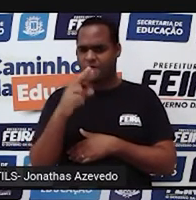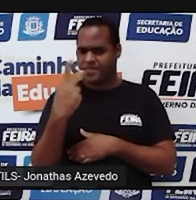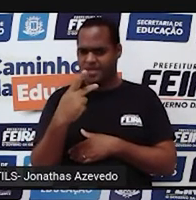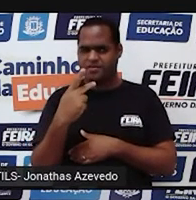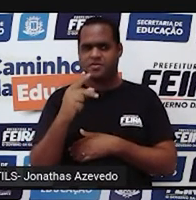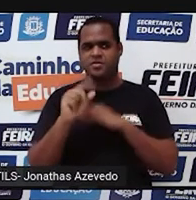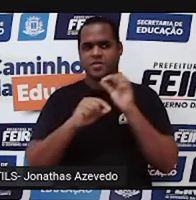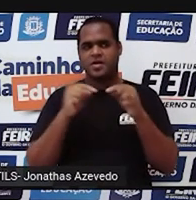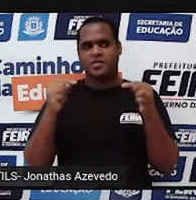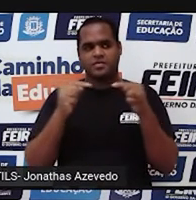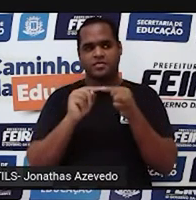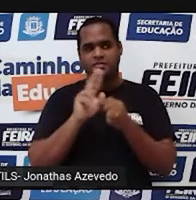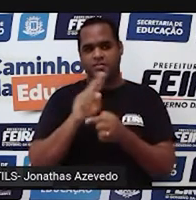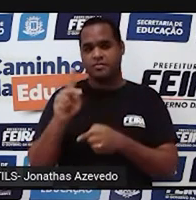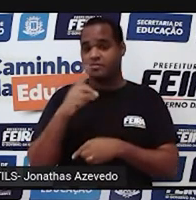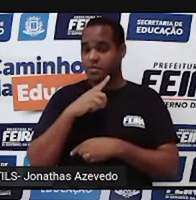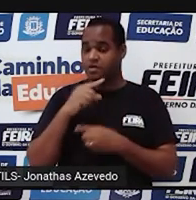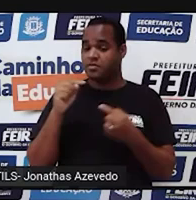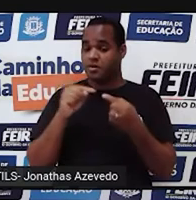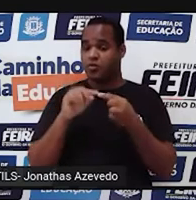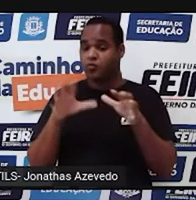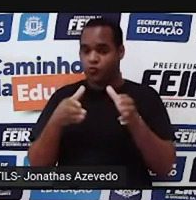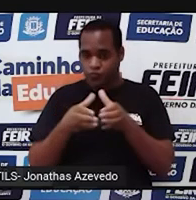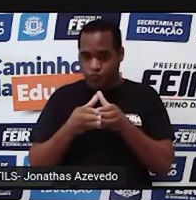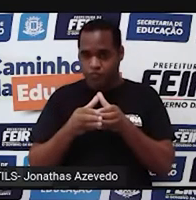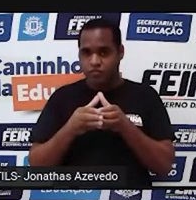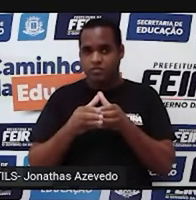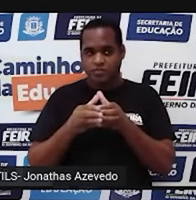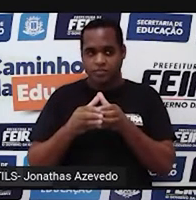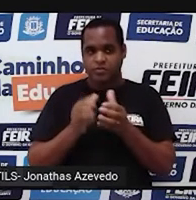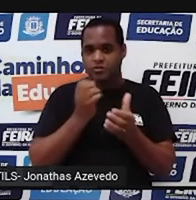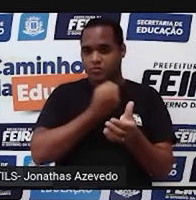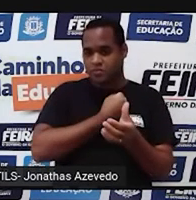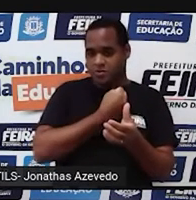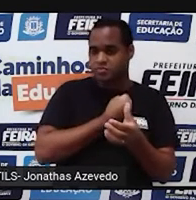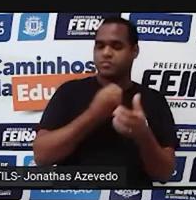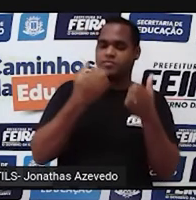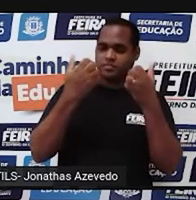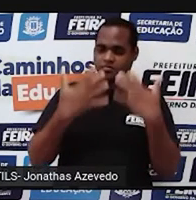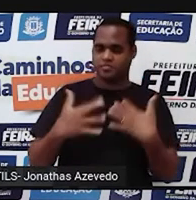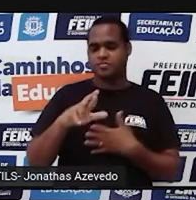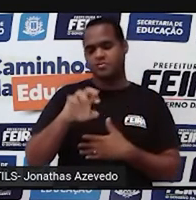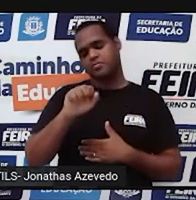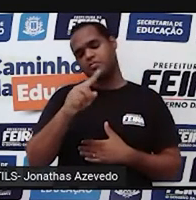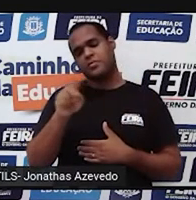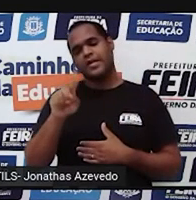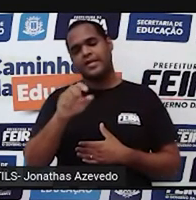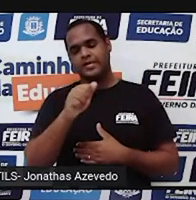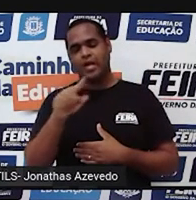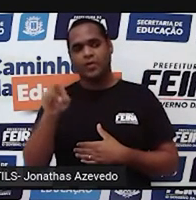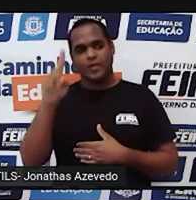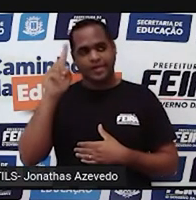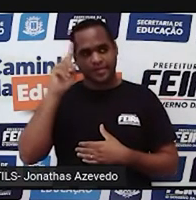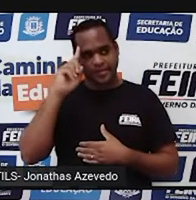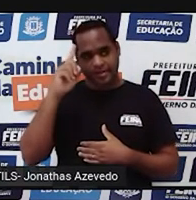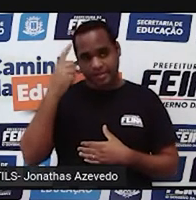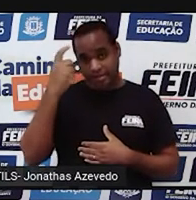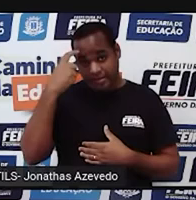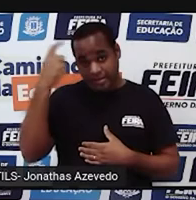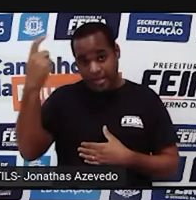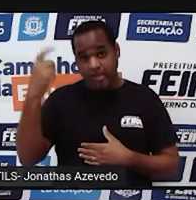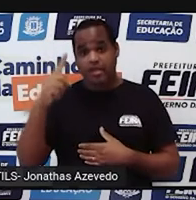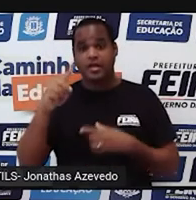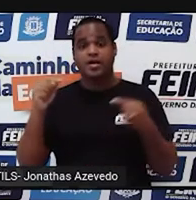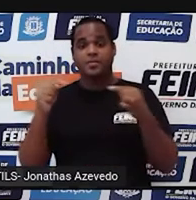racional, né? Conjunto dos números racionais. Porque vem de razão. Razão é uma ideia ligada às frações,